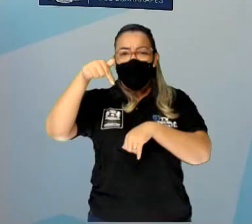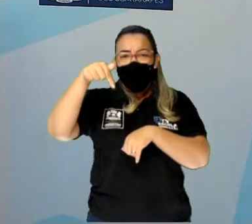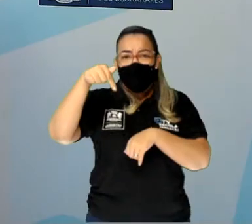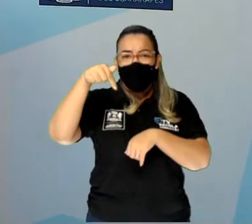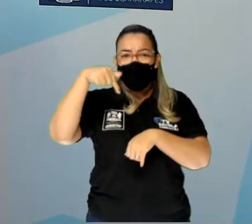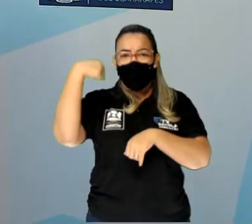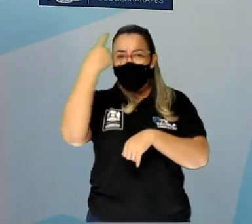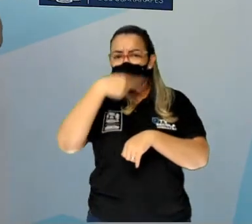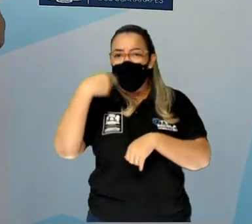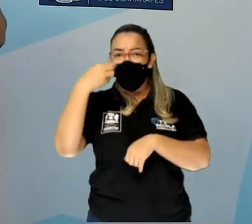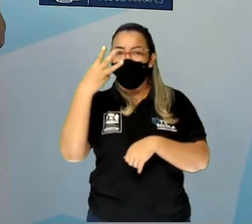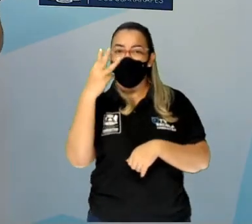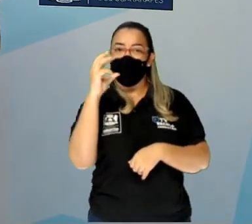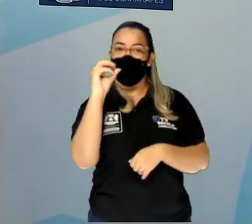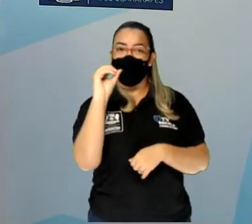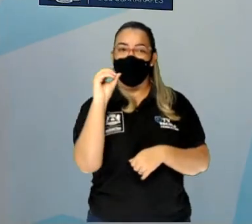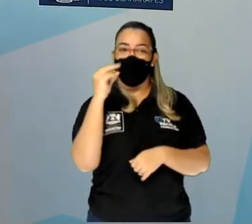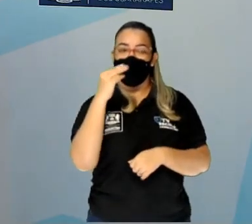minutos.